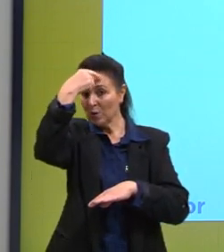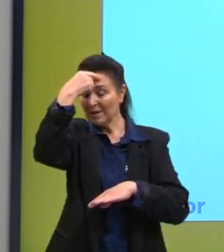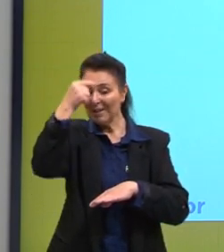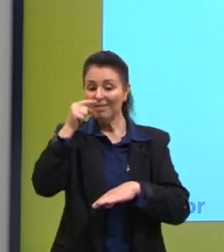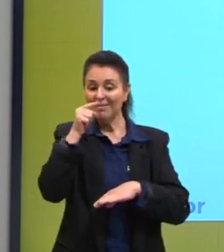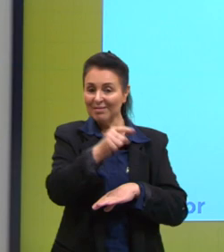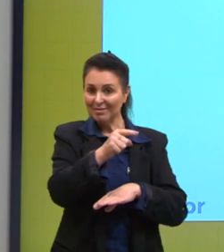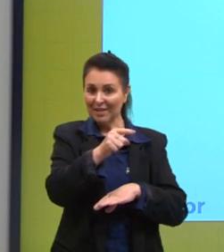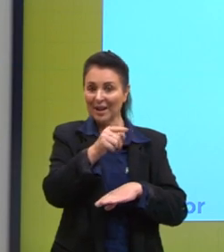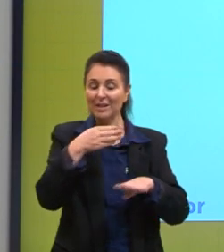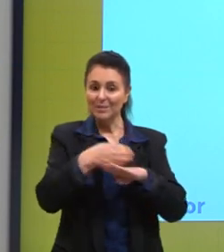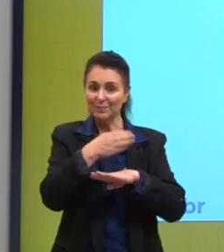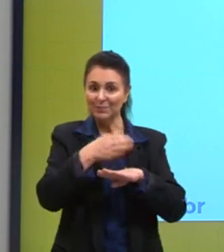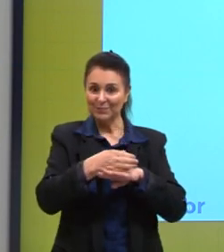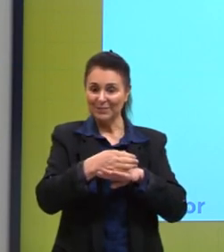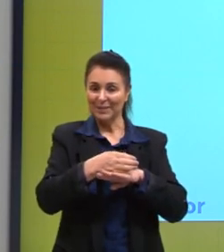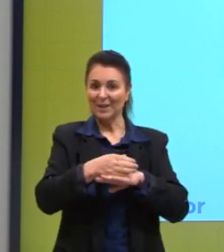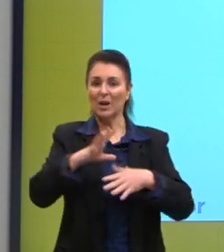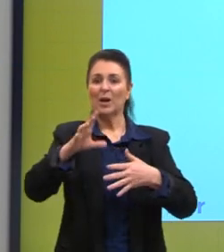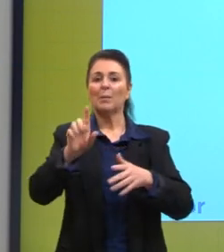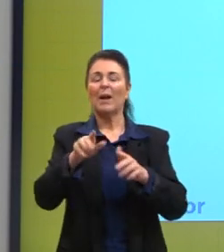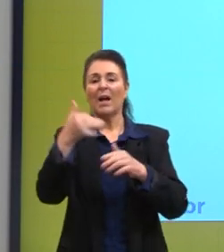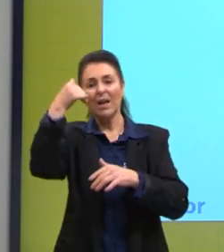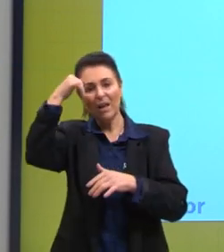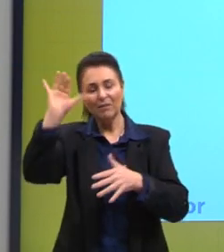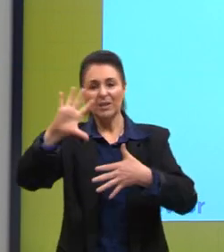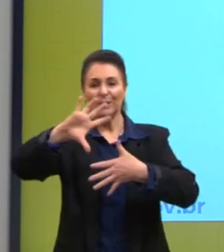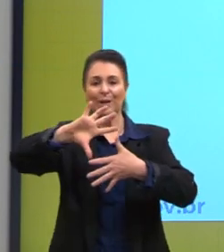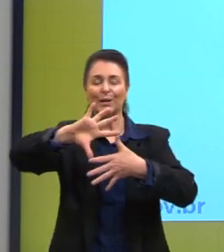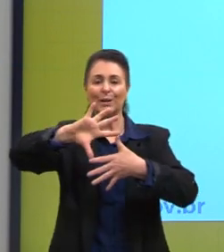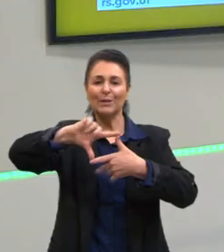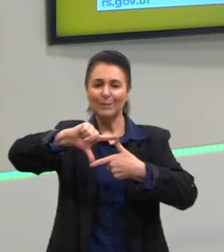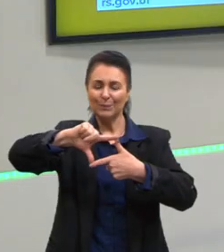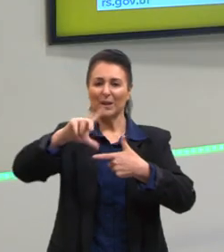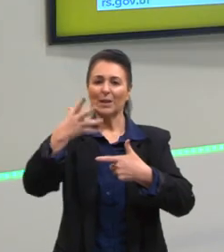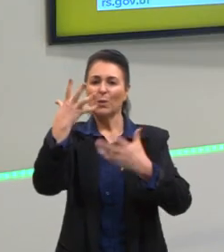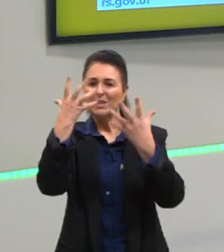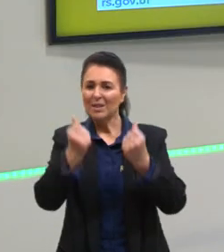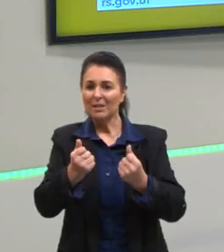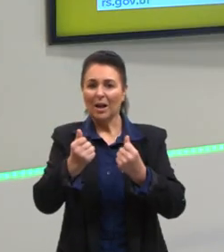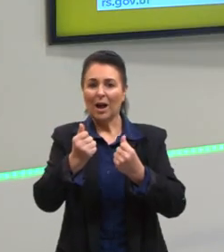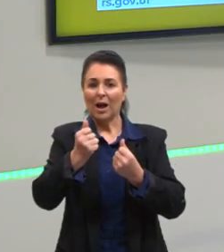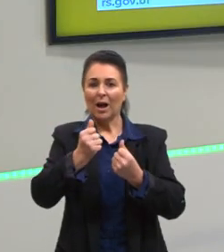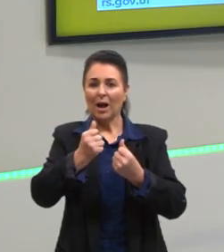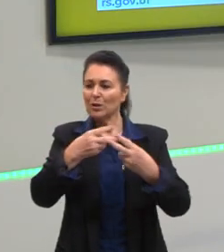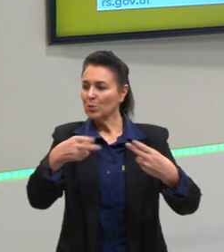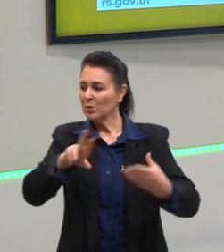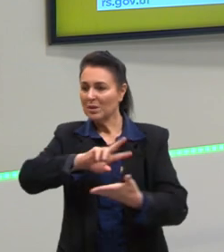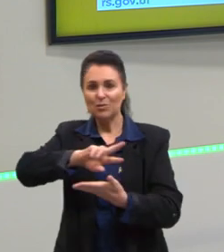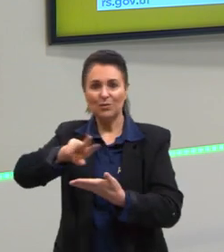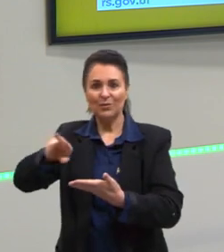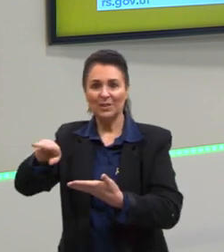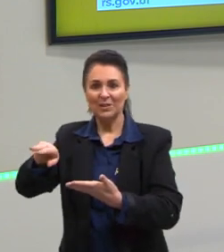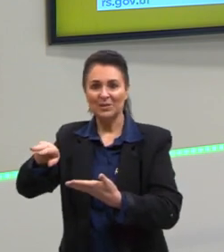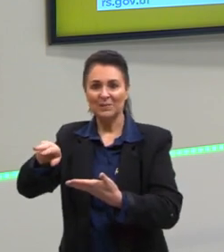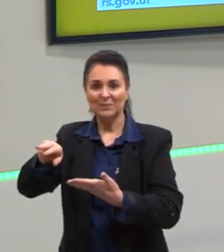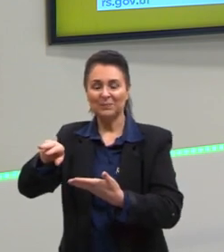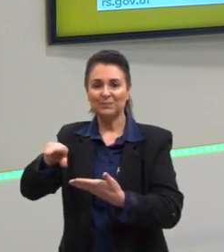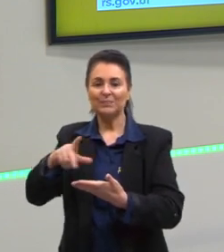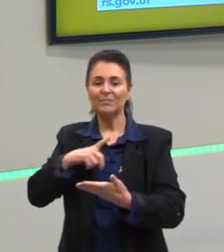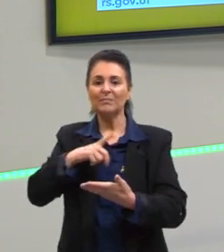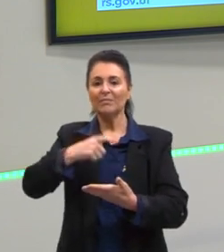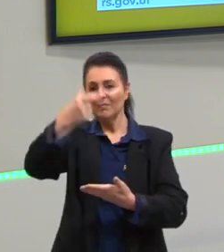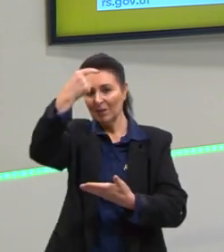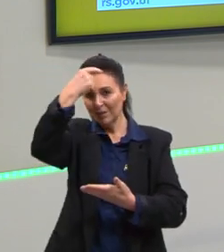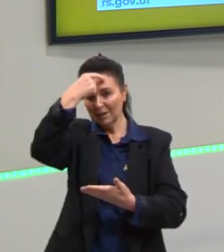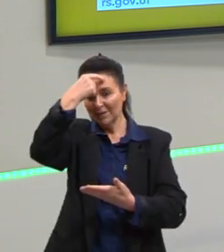E aí você ser um etnocêntrico, ser um machista, ser um homofóbico, ser um xenofóbico. Mas ter consciência, ter essas suas